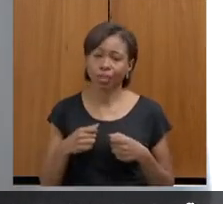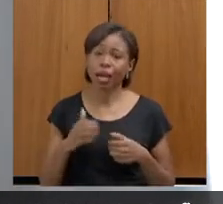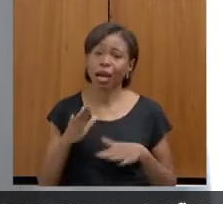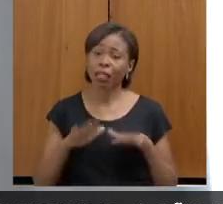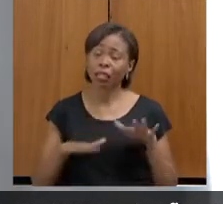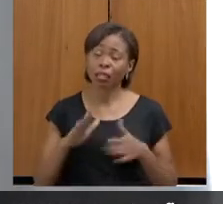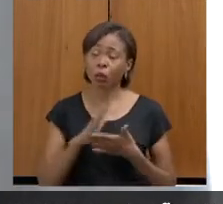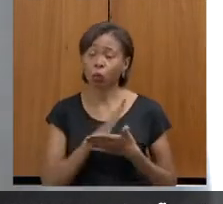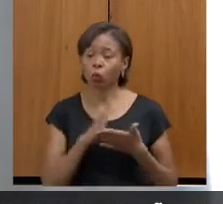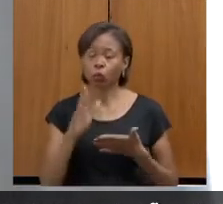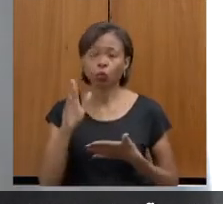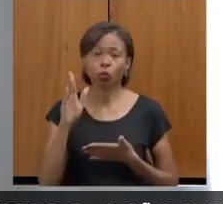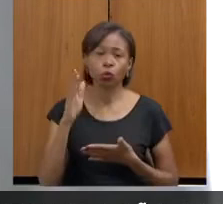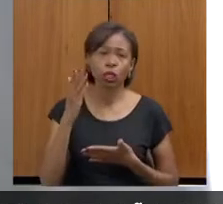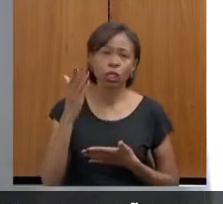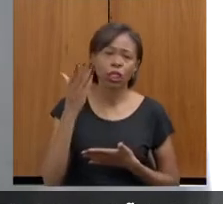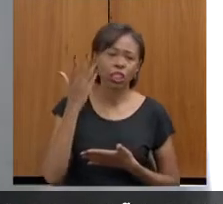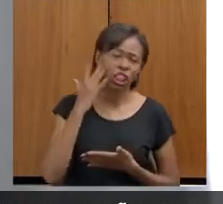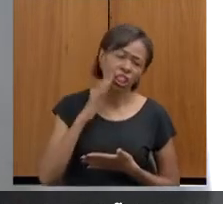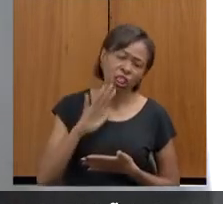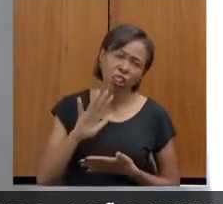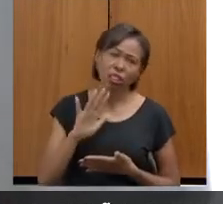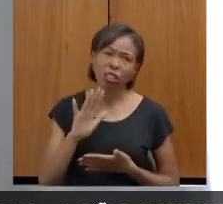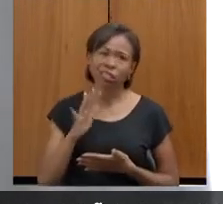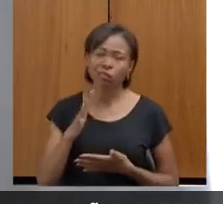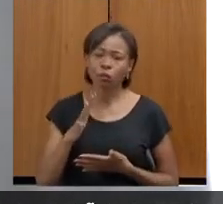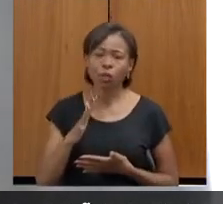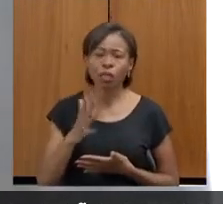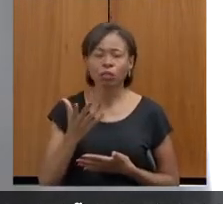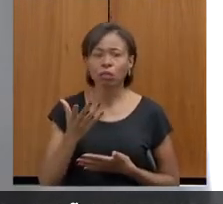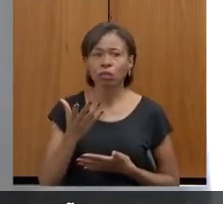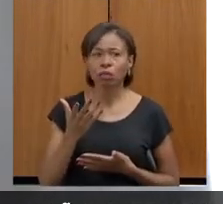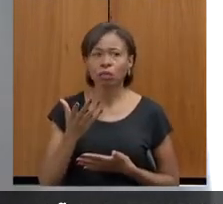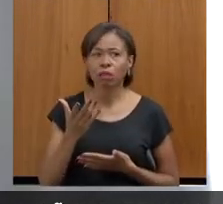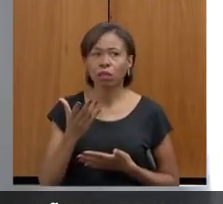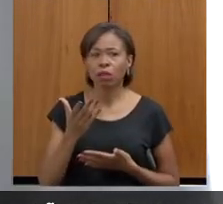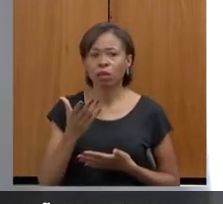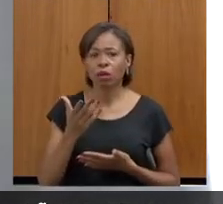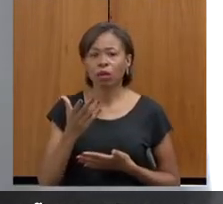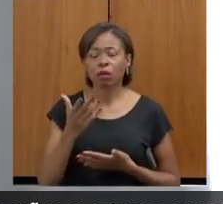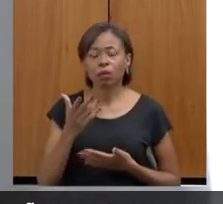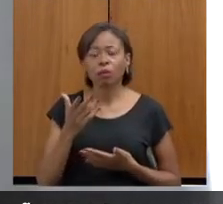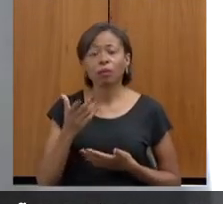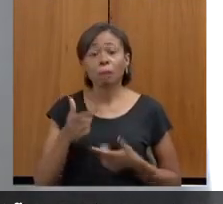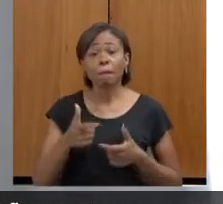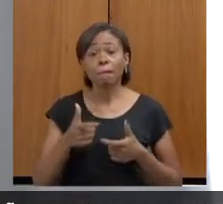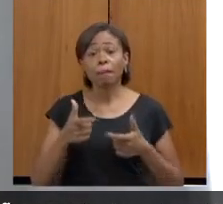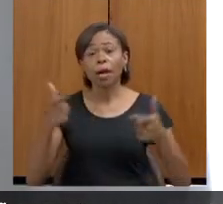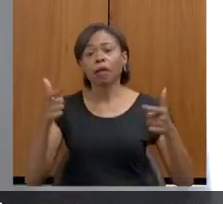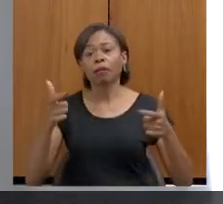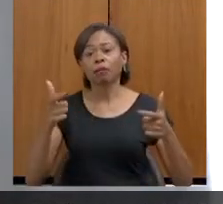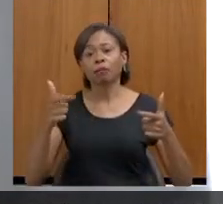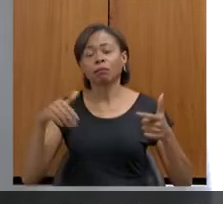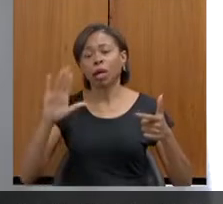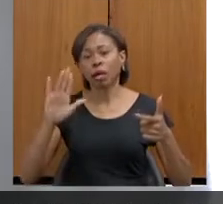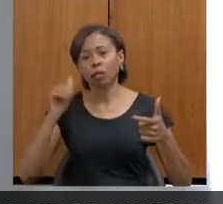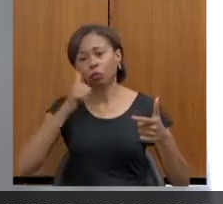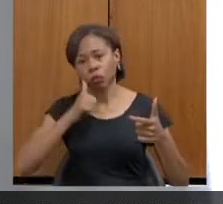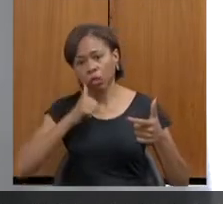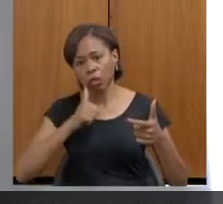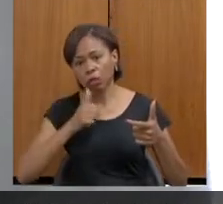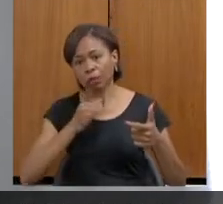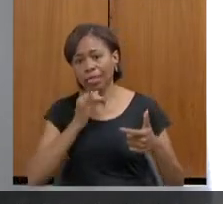da semana que a gente recebe um número maior de mulheres. Estatisticamente, a gente já verificou que segunda-feira é um dia